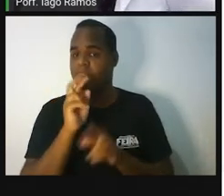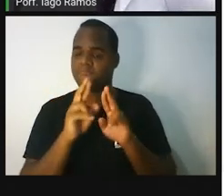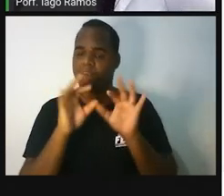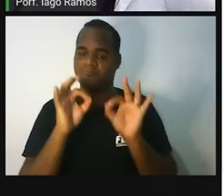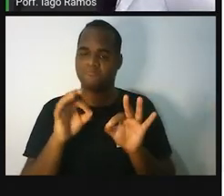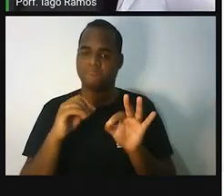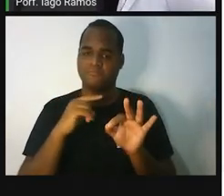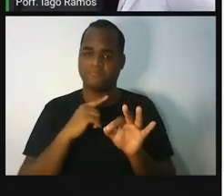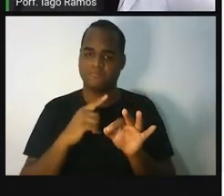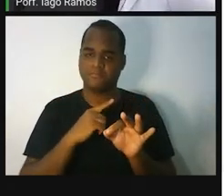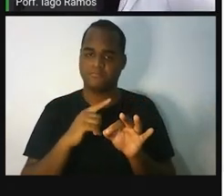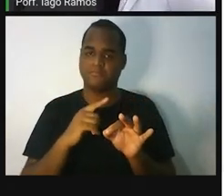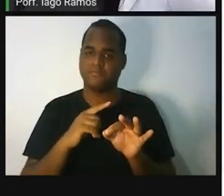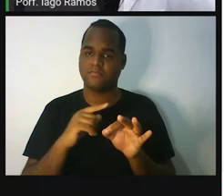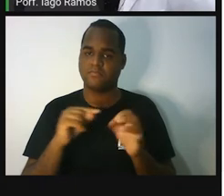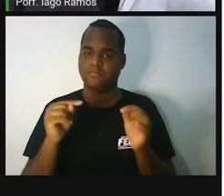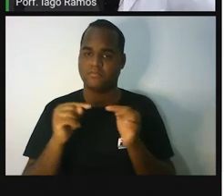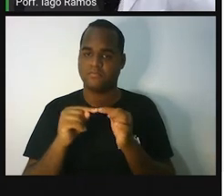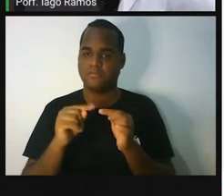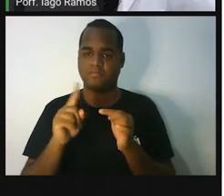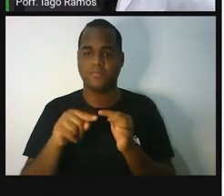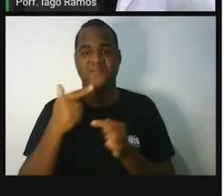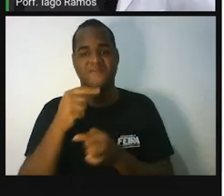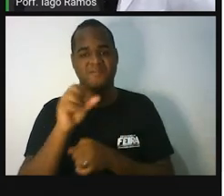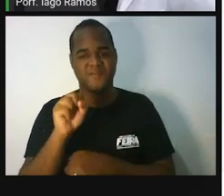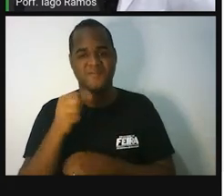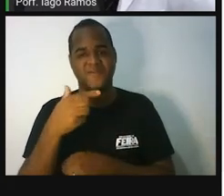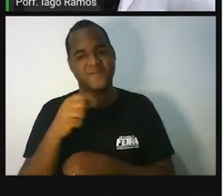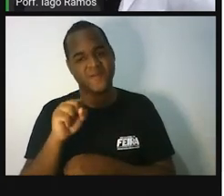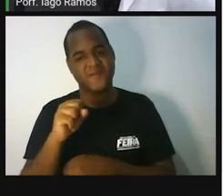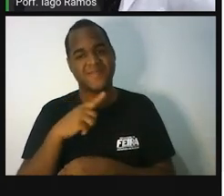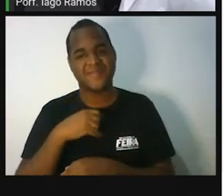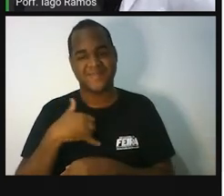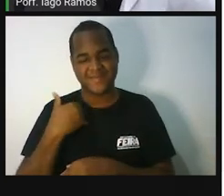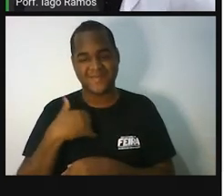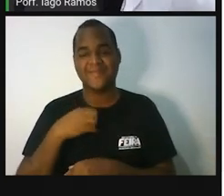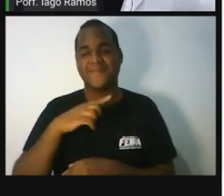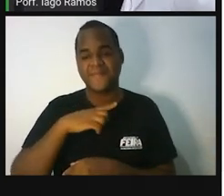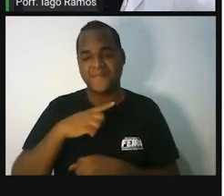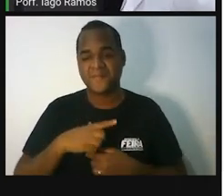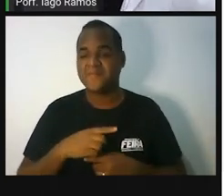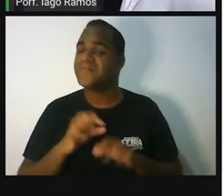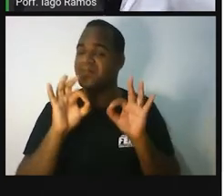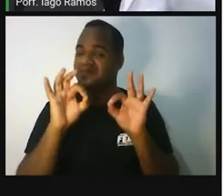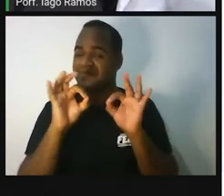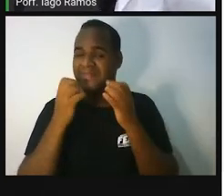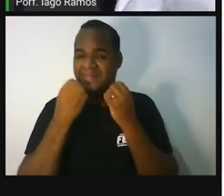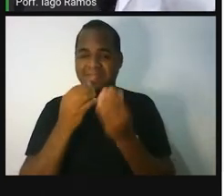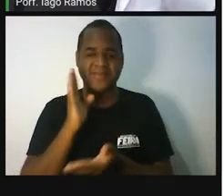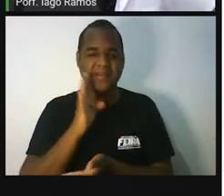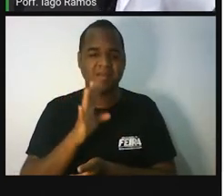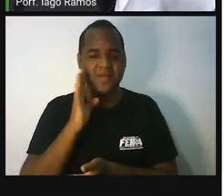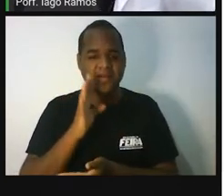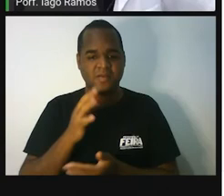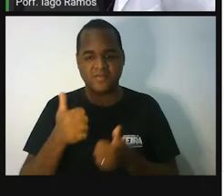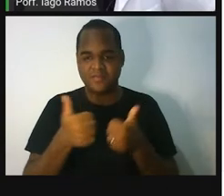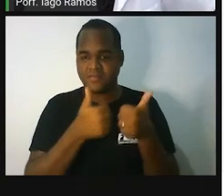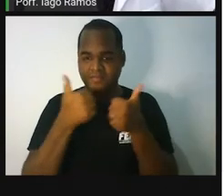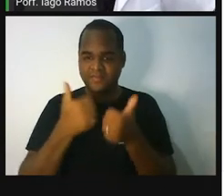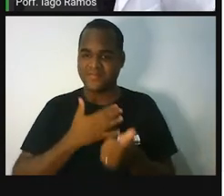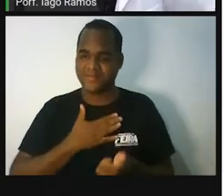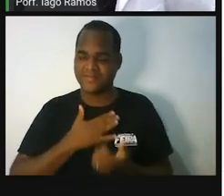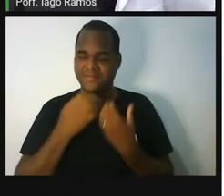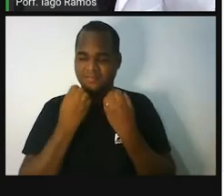para ela. Então, você vai fazer 28 anos. Que bacana, hein? E aí,